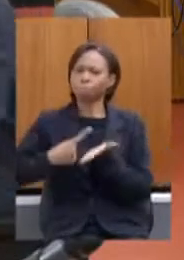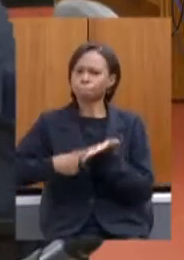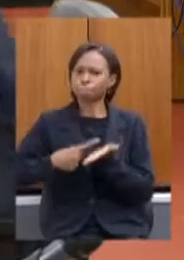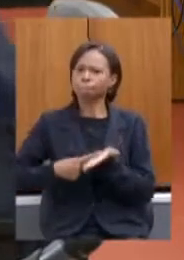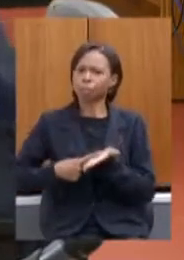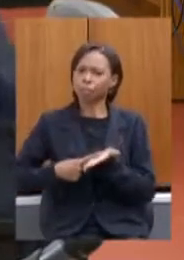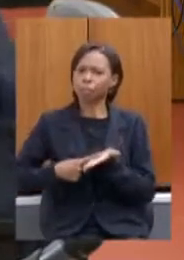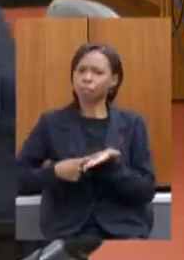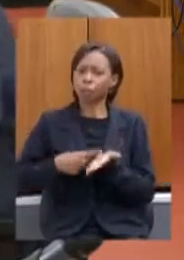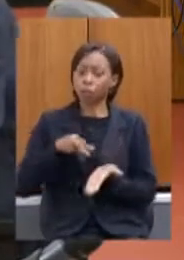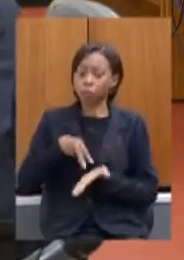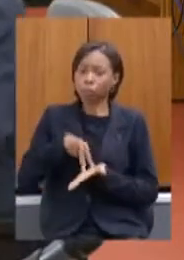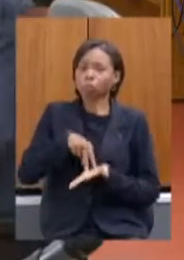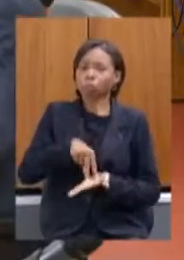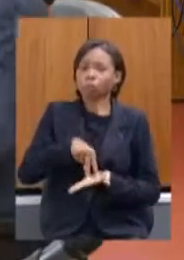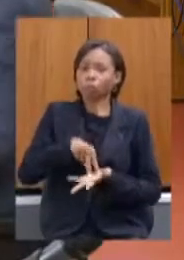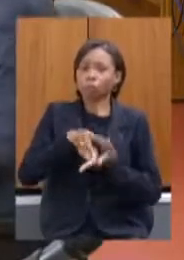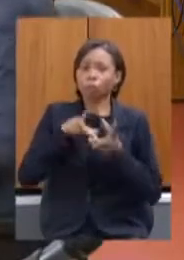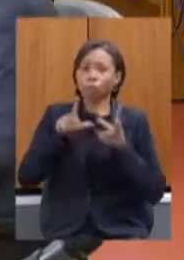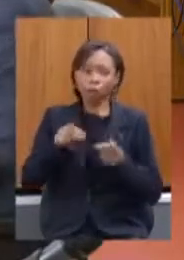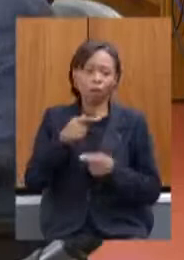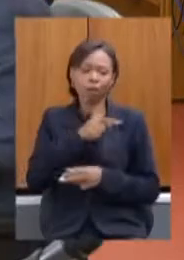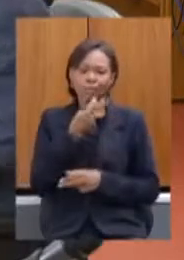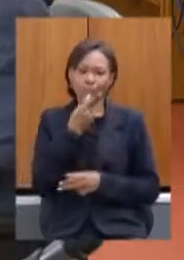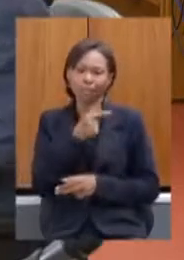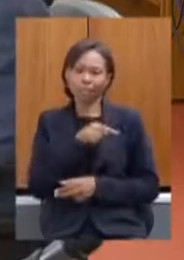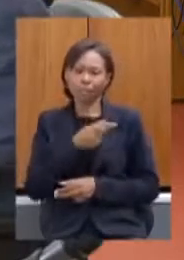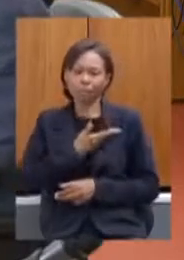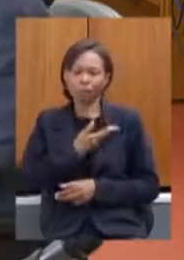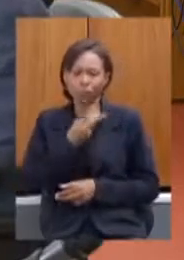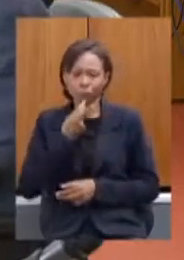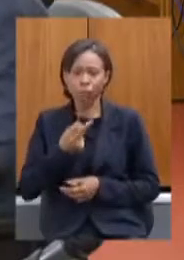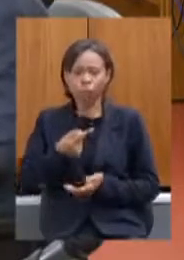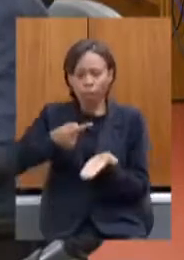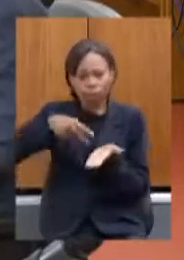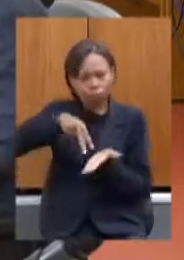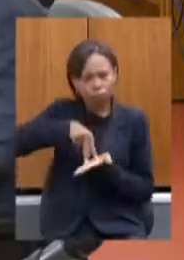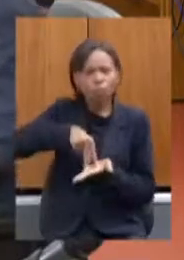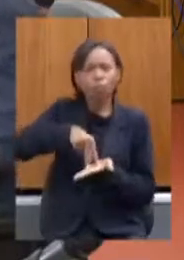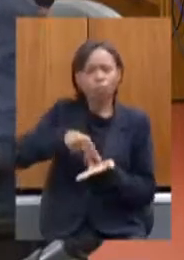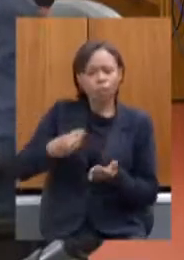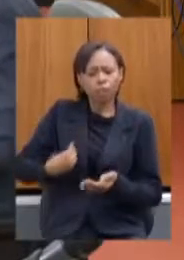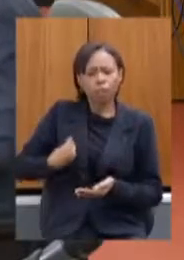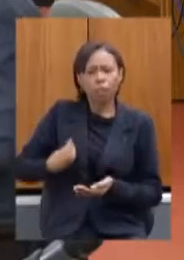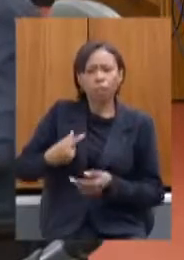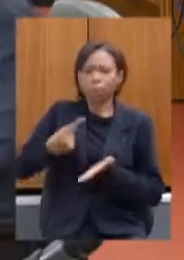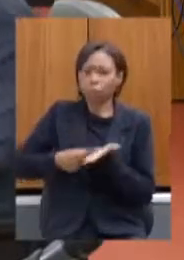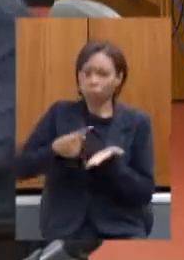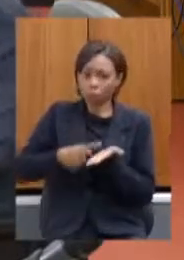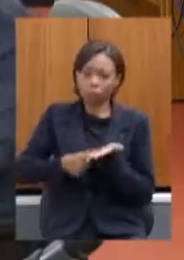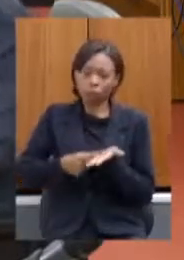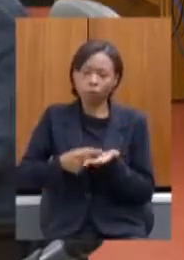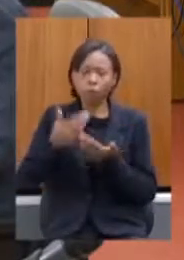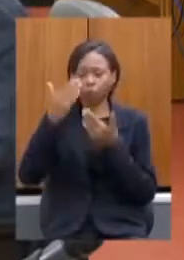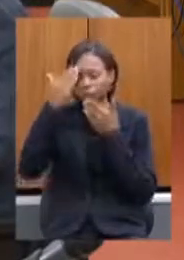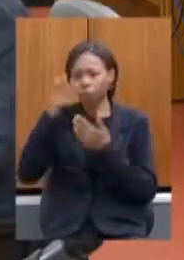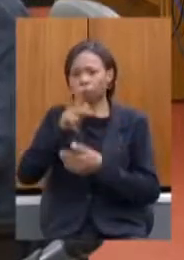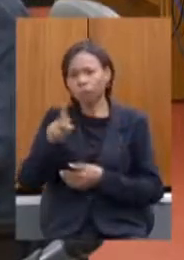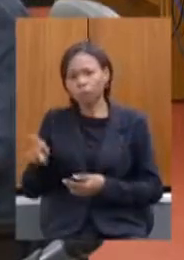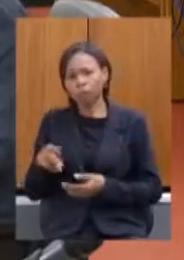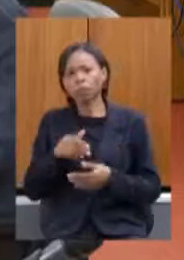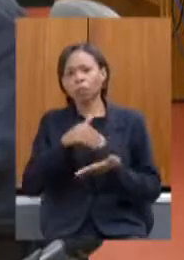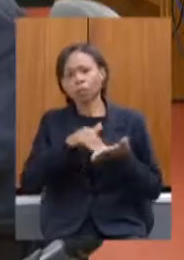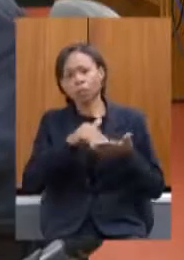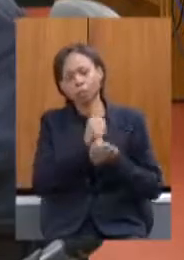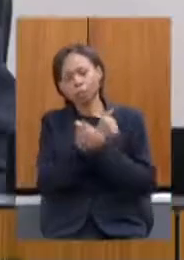protagonista disse meu amigo Sandro aqui deste acordo que está sendo construído muito obrigado presidente secretário um grande abraço felicidades